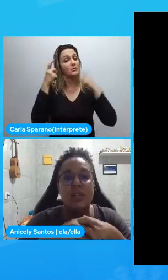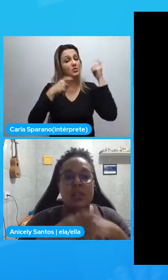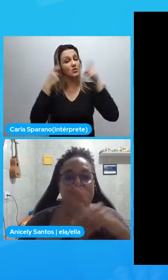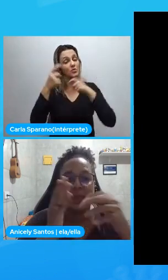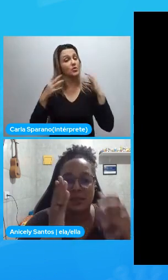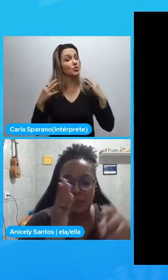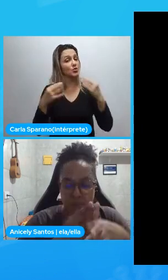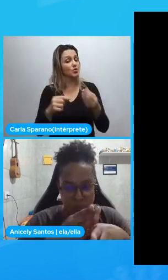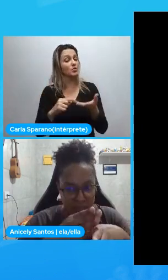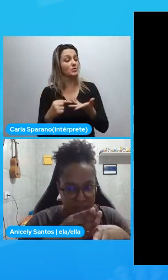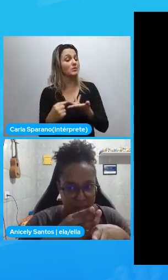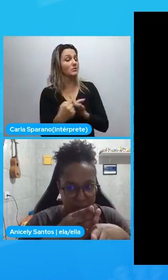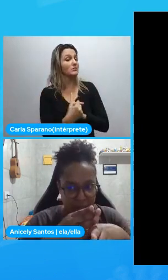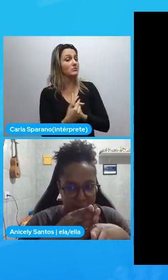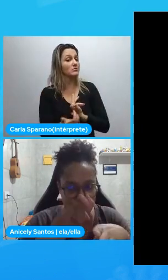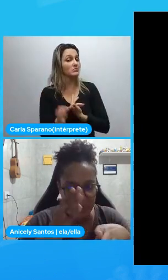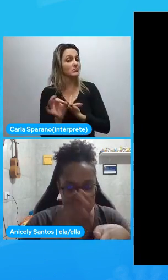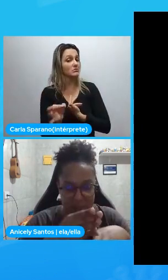isso.